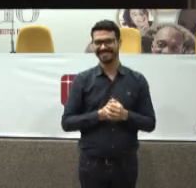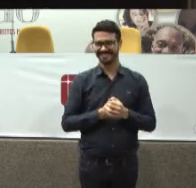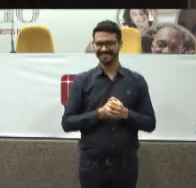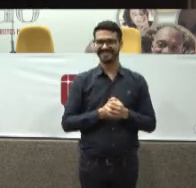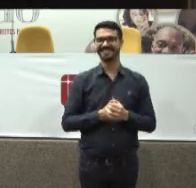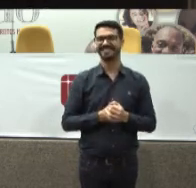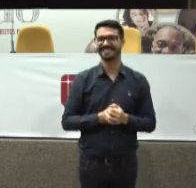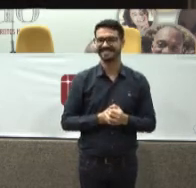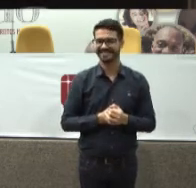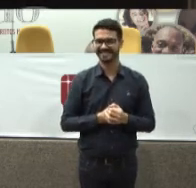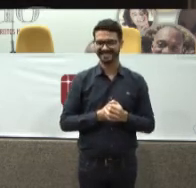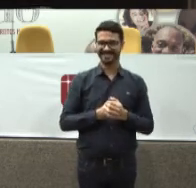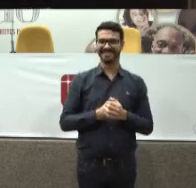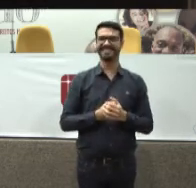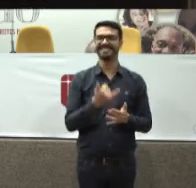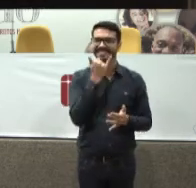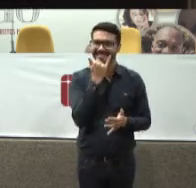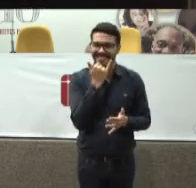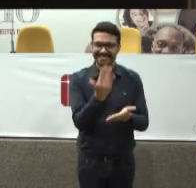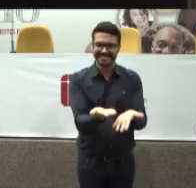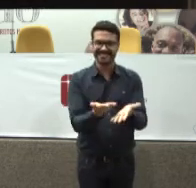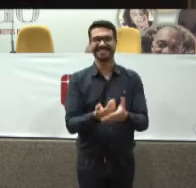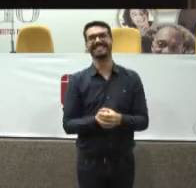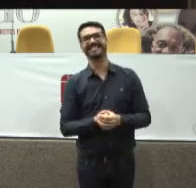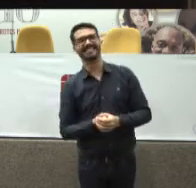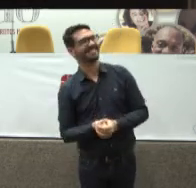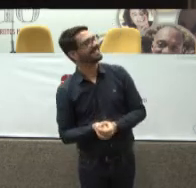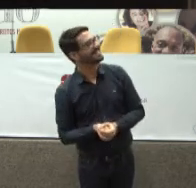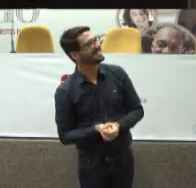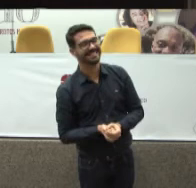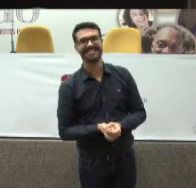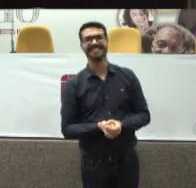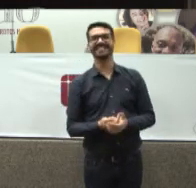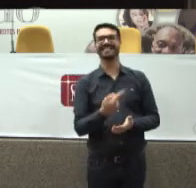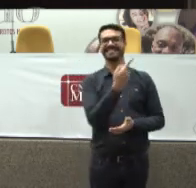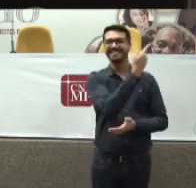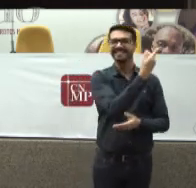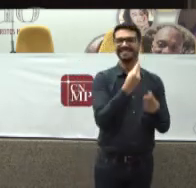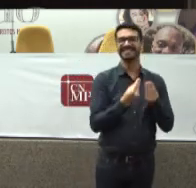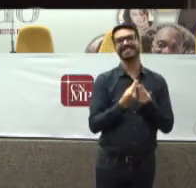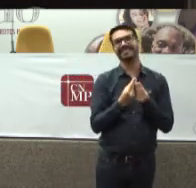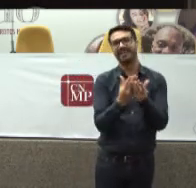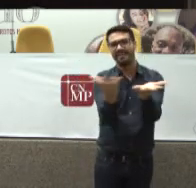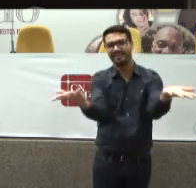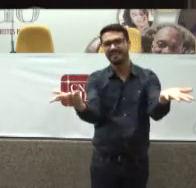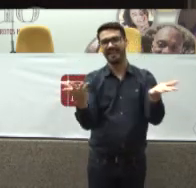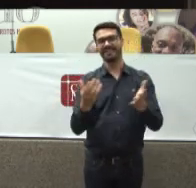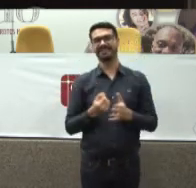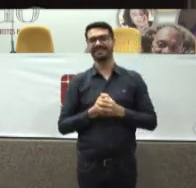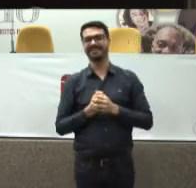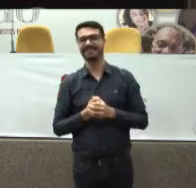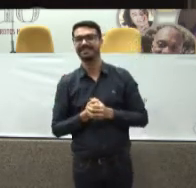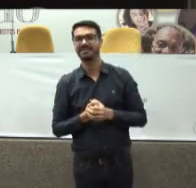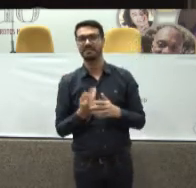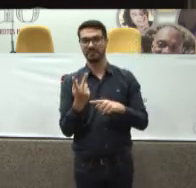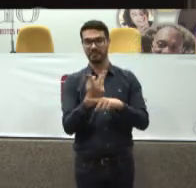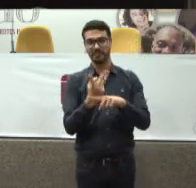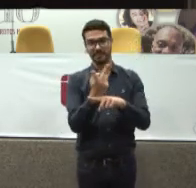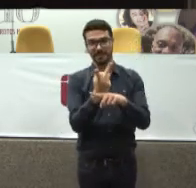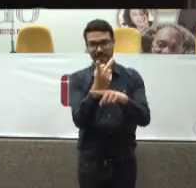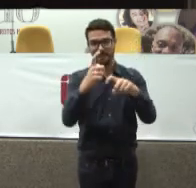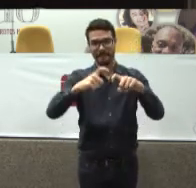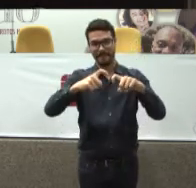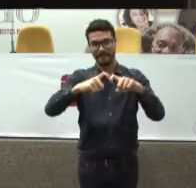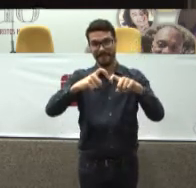Então Olha que oferta Indecorosa Ele está procurando Um